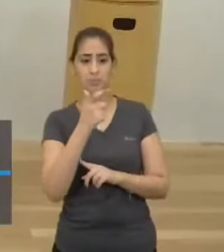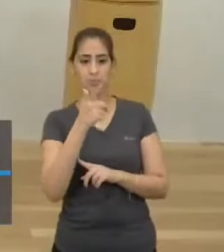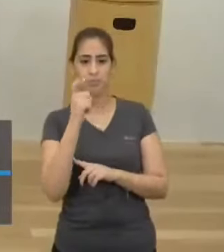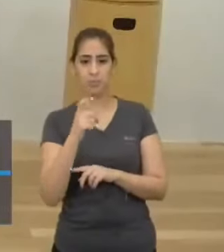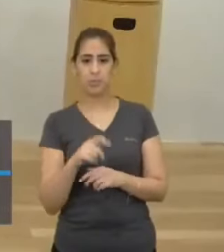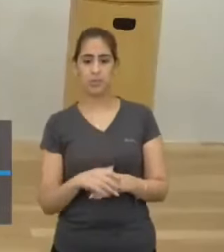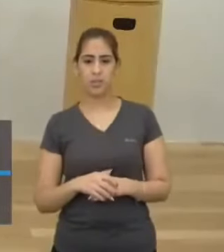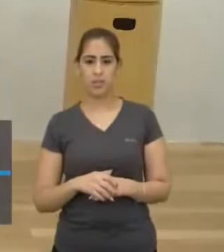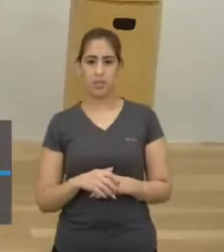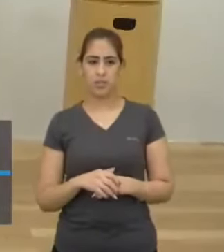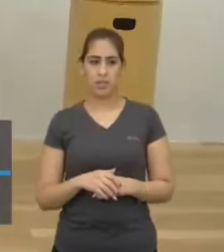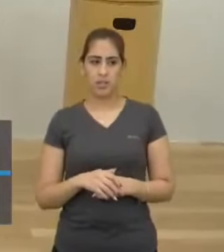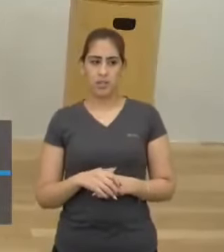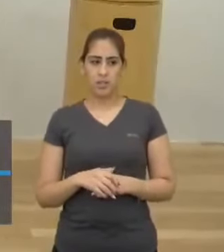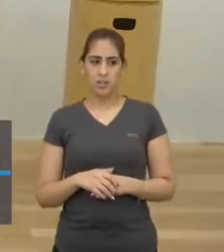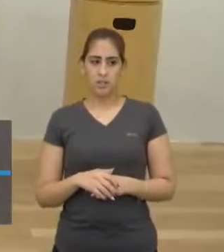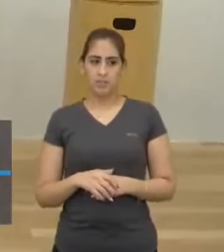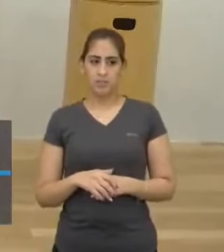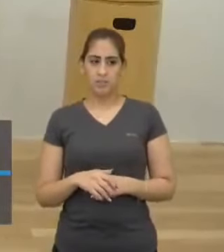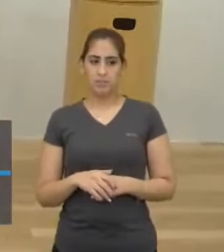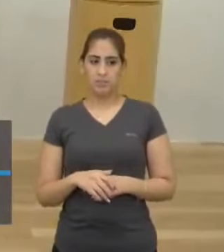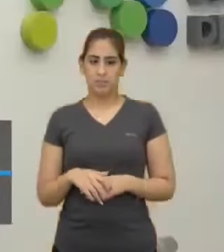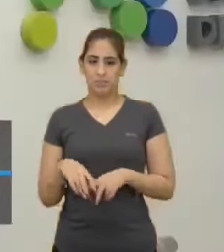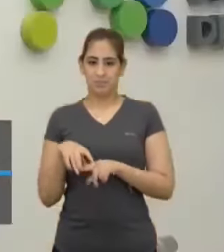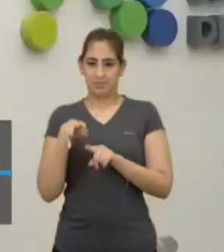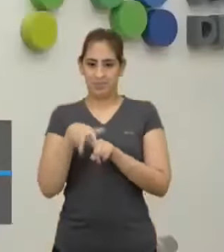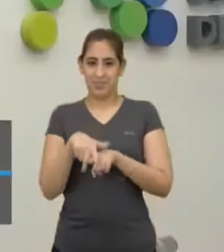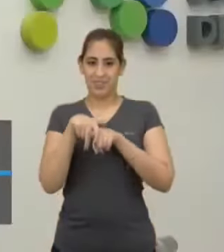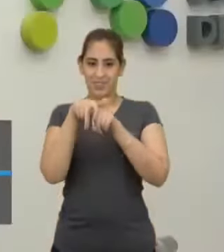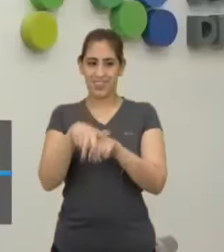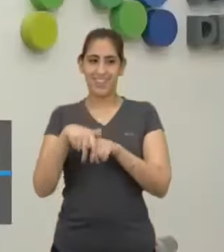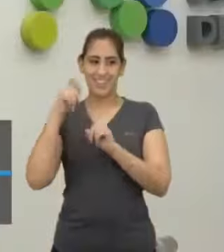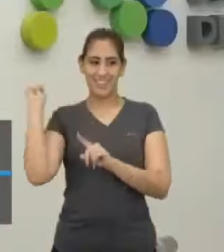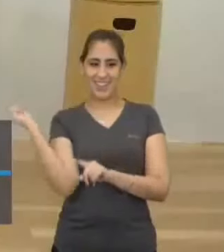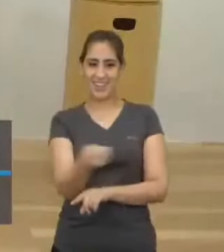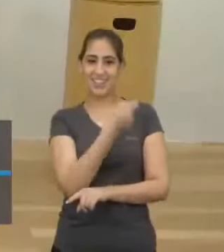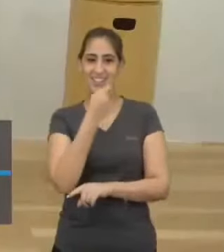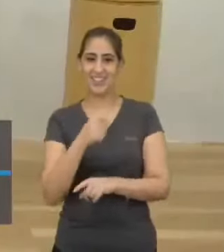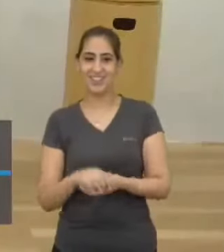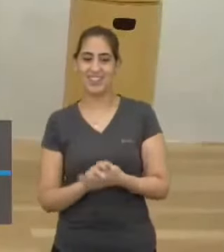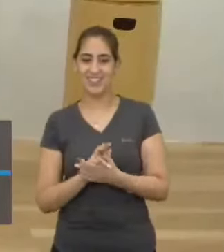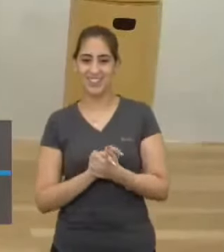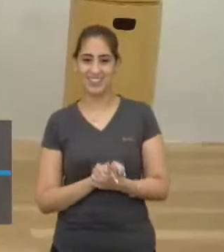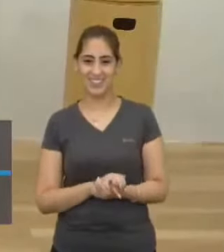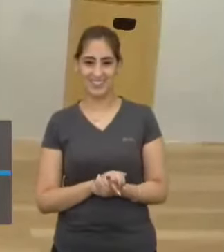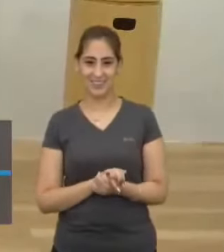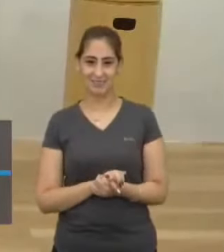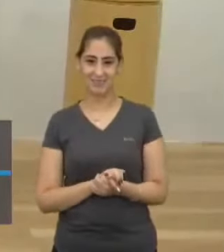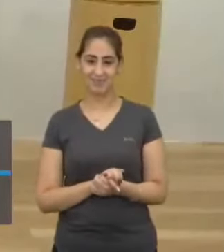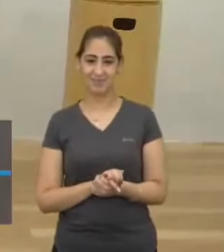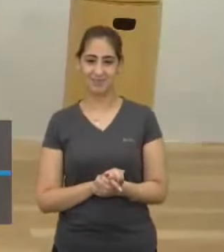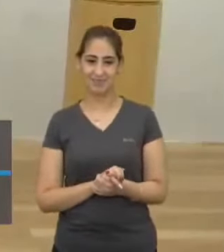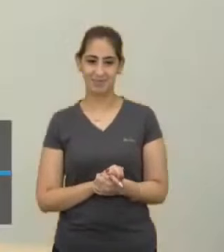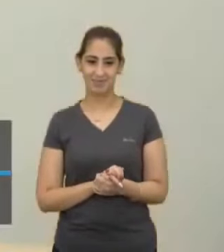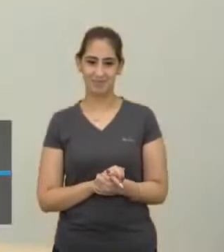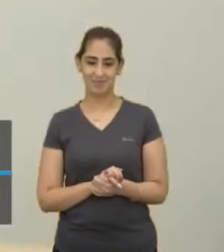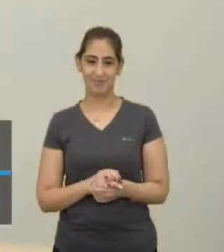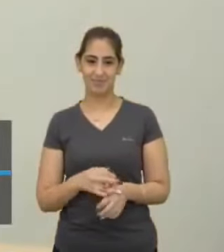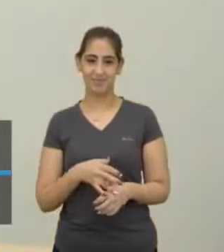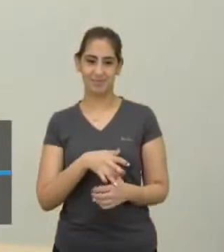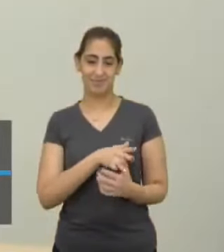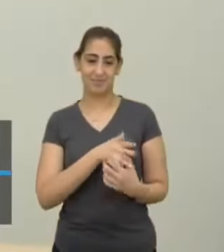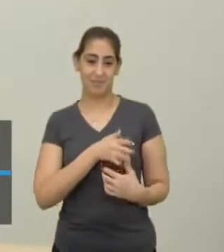medieval Já viu que eles vão lá ficando um dando espadada na cabeça do outro? os nobres podiam participar Só o nobre podia participar Tem o filme Coração de